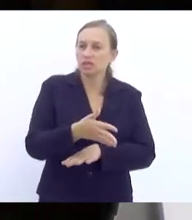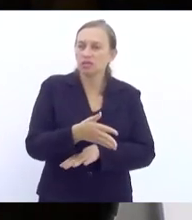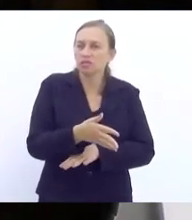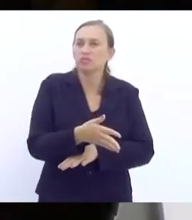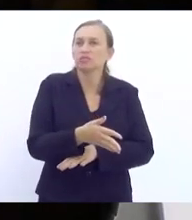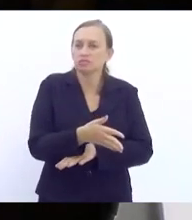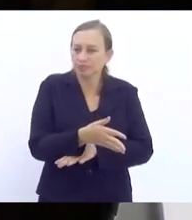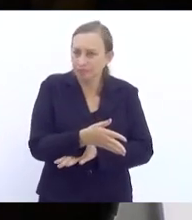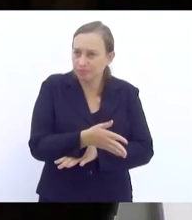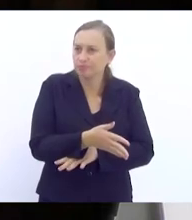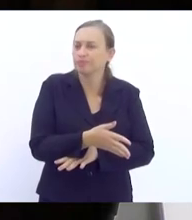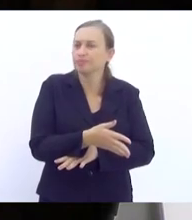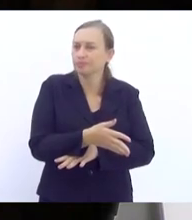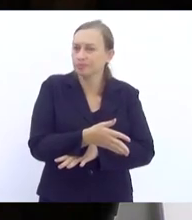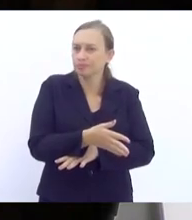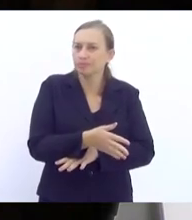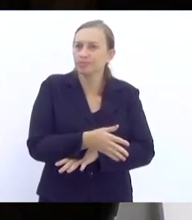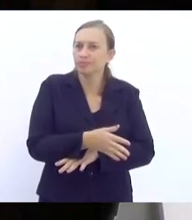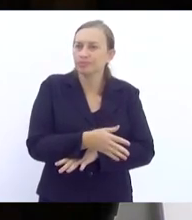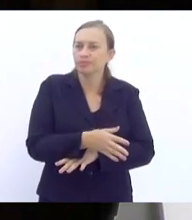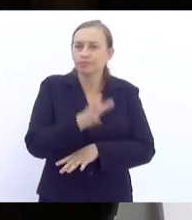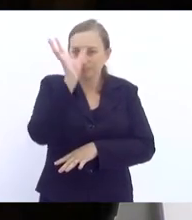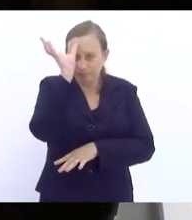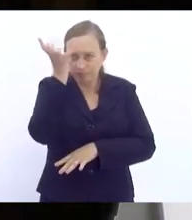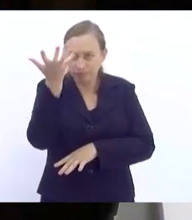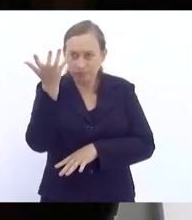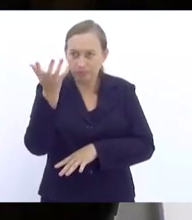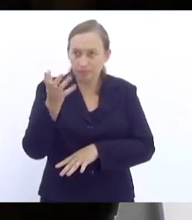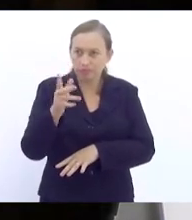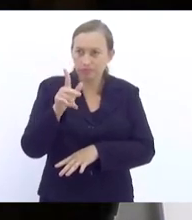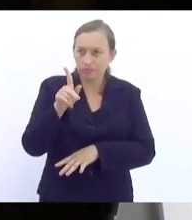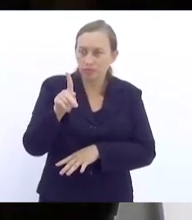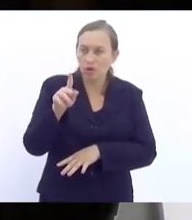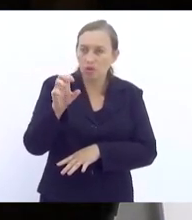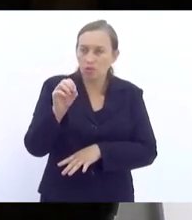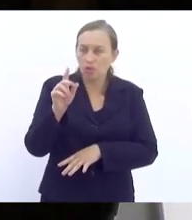colocou como solução, muitas vezes, o populismo penal.